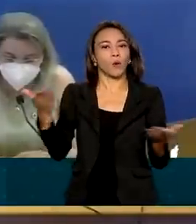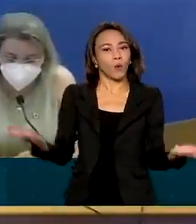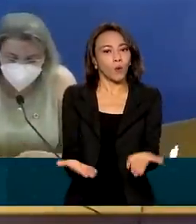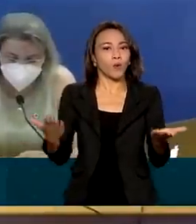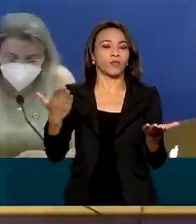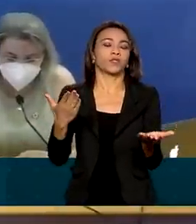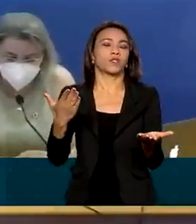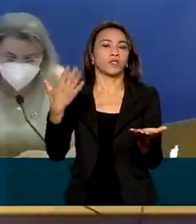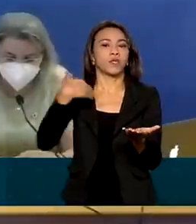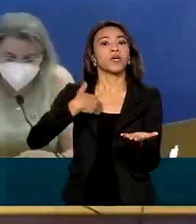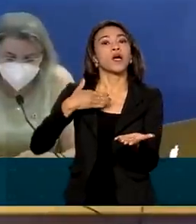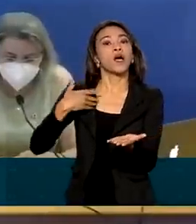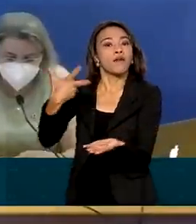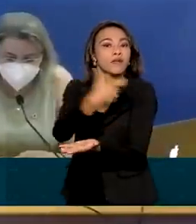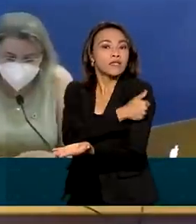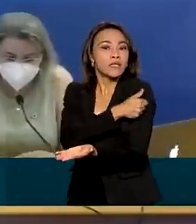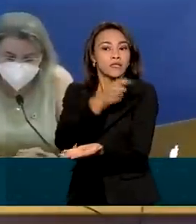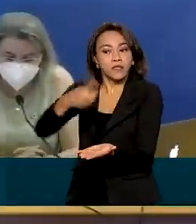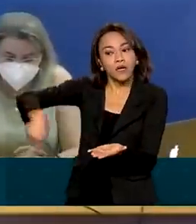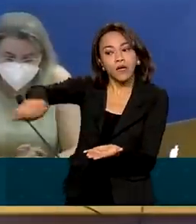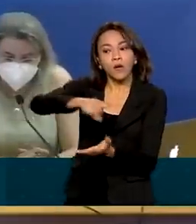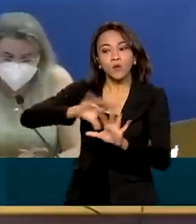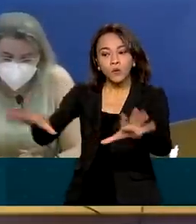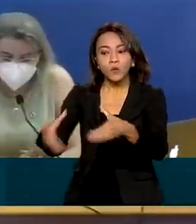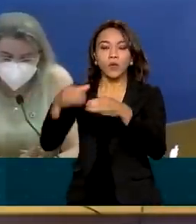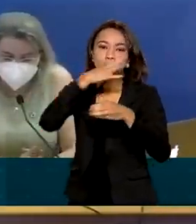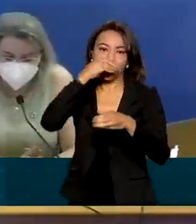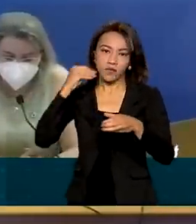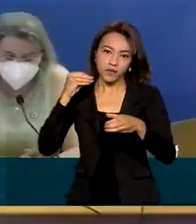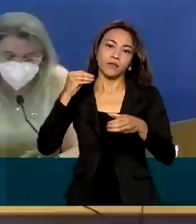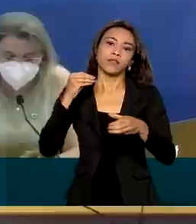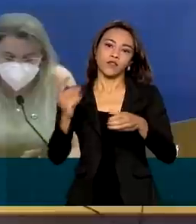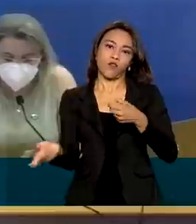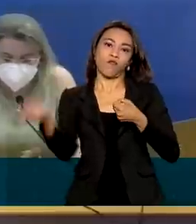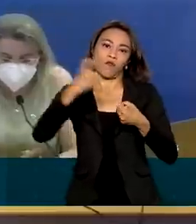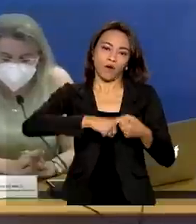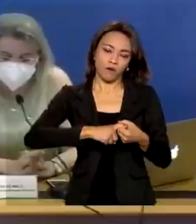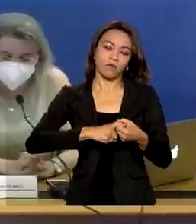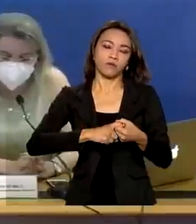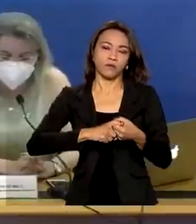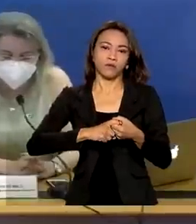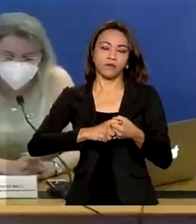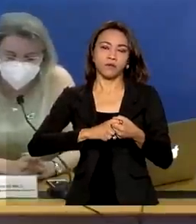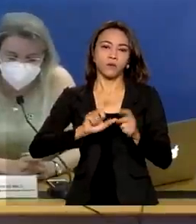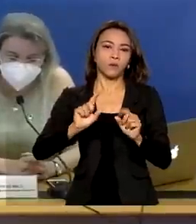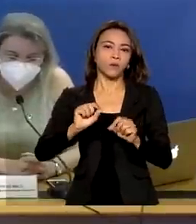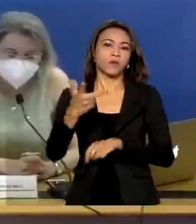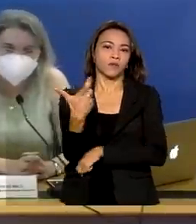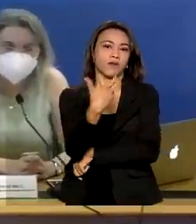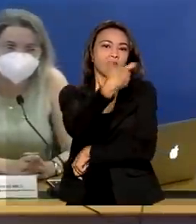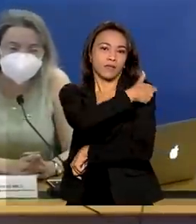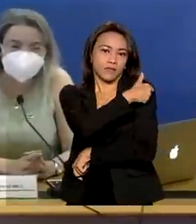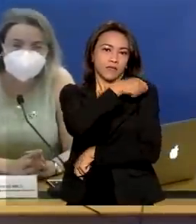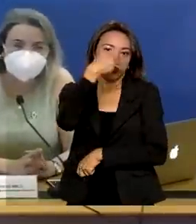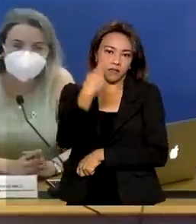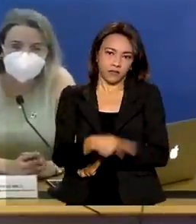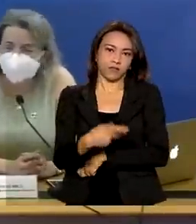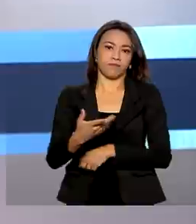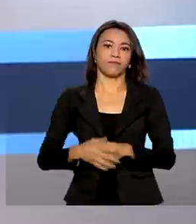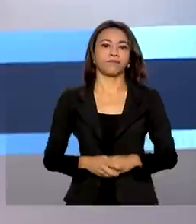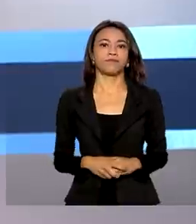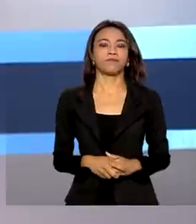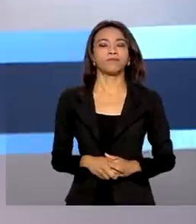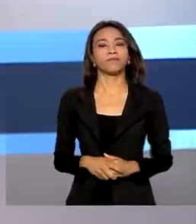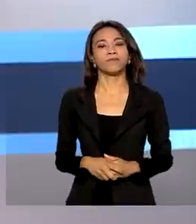dos adolescentes volta a, enfim, a fazer parte aí das vacinas aqui do Ministério da Saúde.